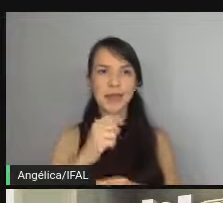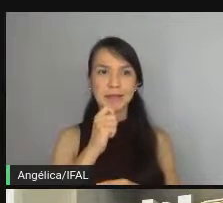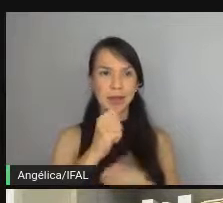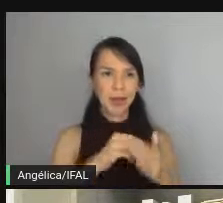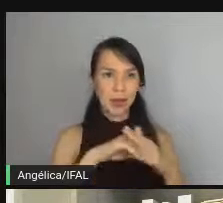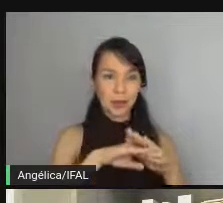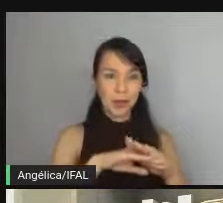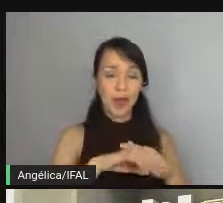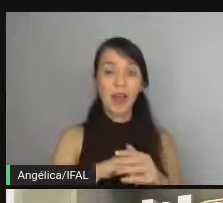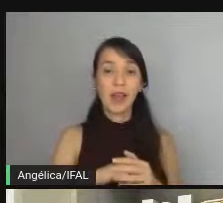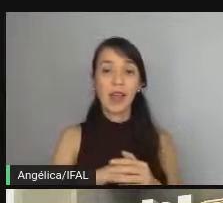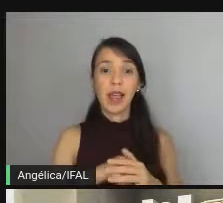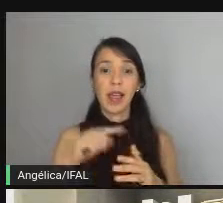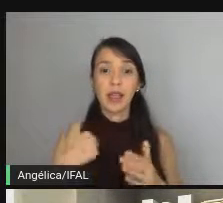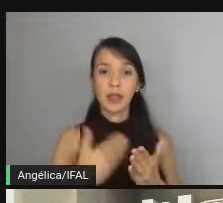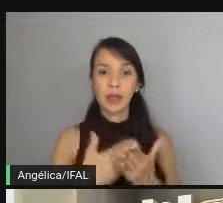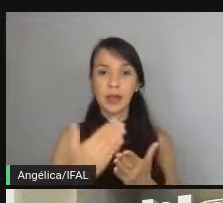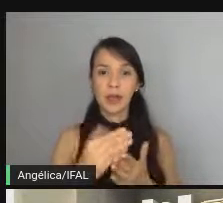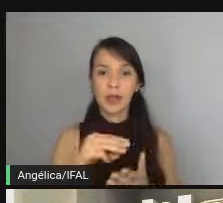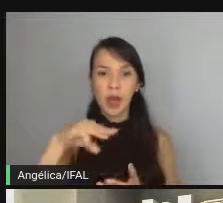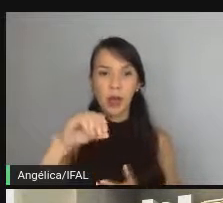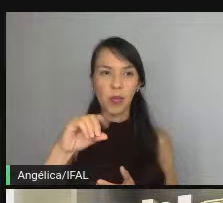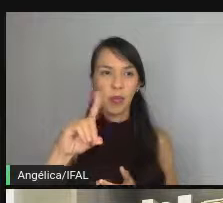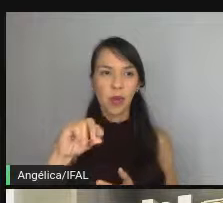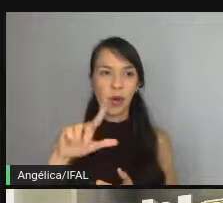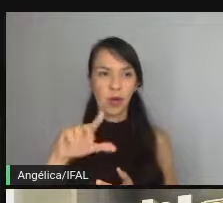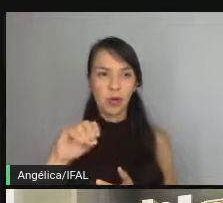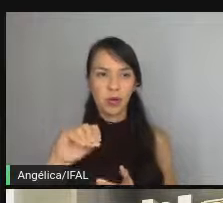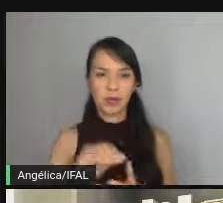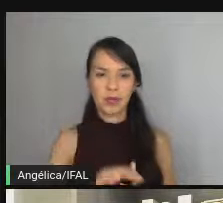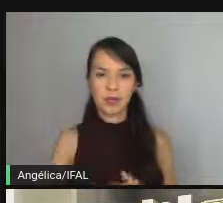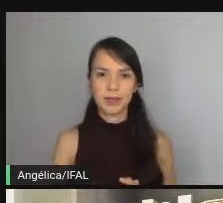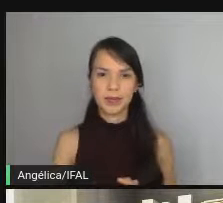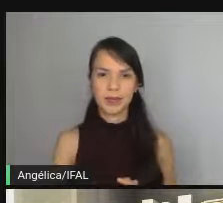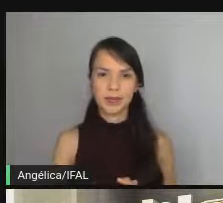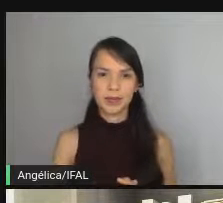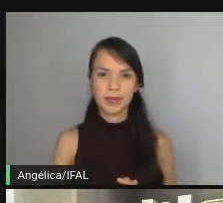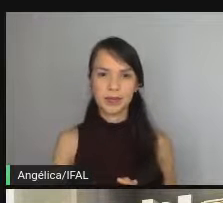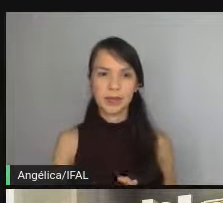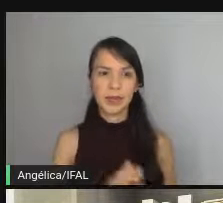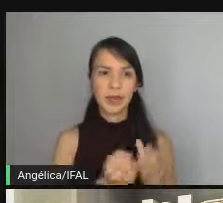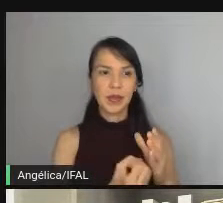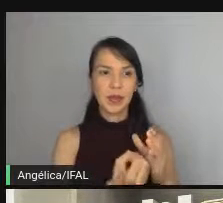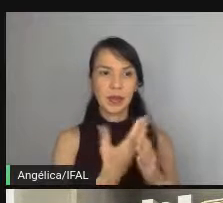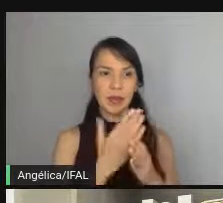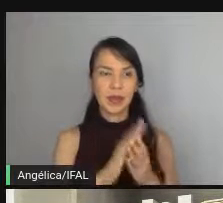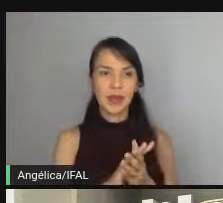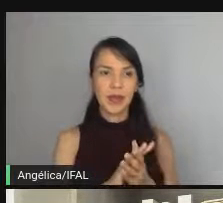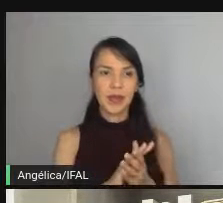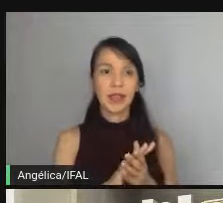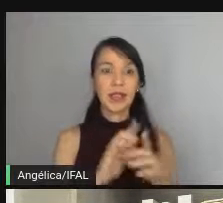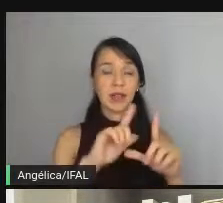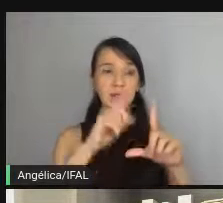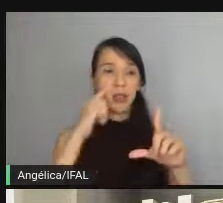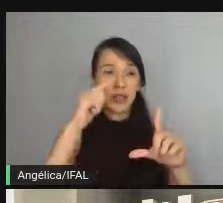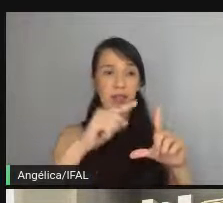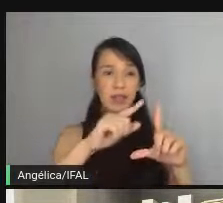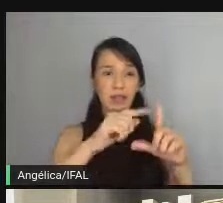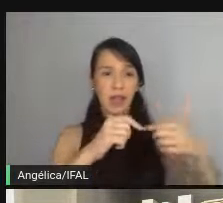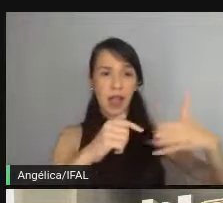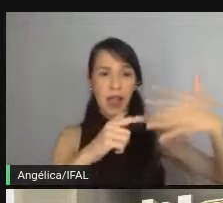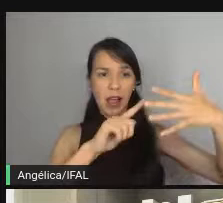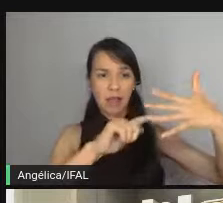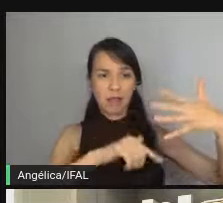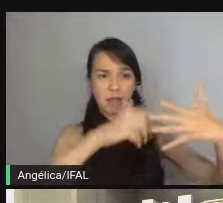isso é a gente iniciar o módulo tá eu criei um o diretório tá vazio né como vocês podem ver